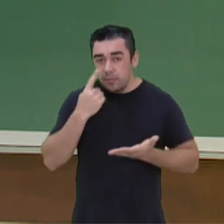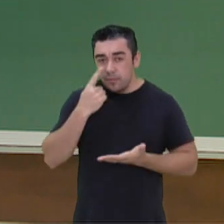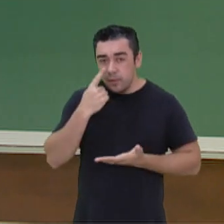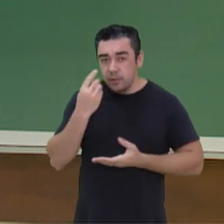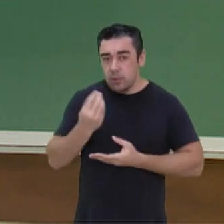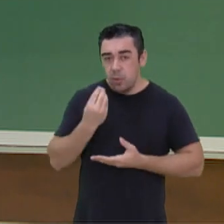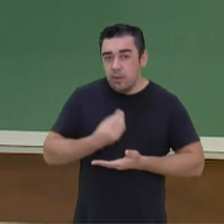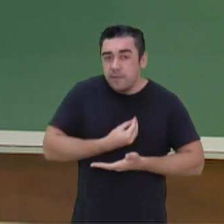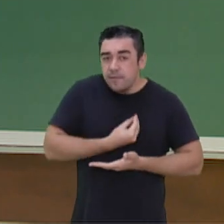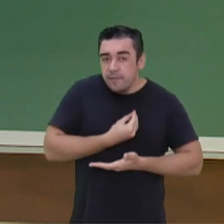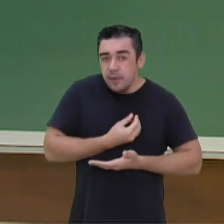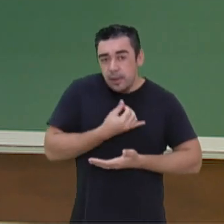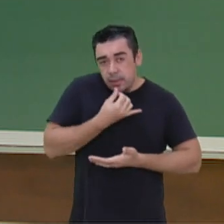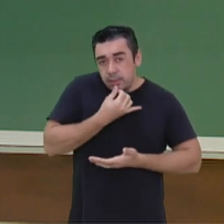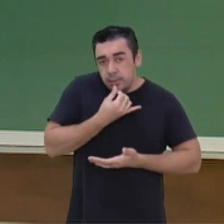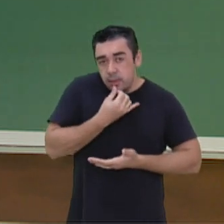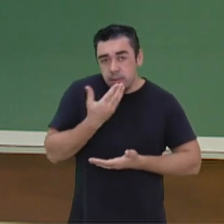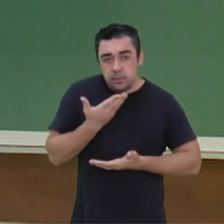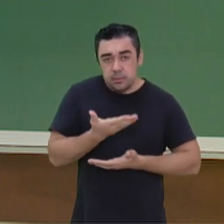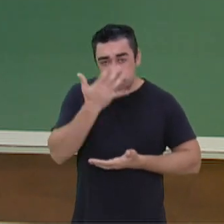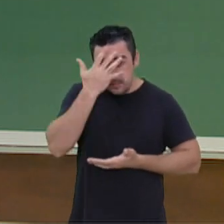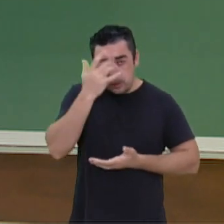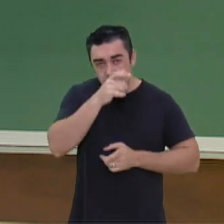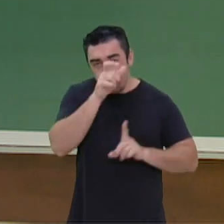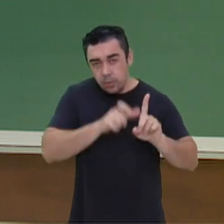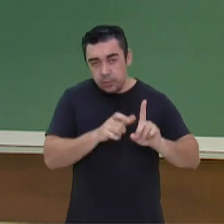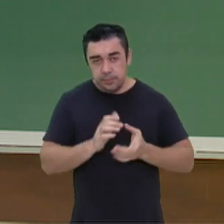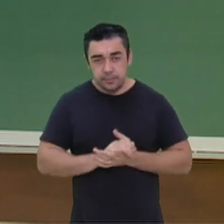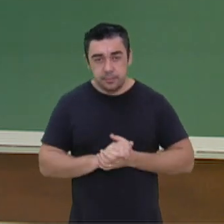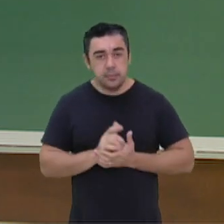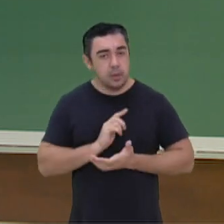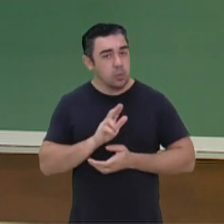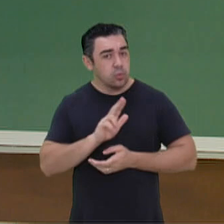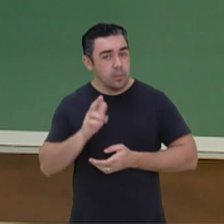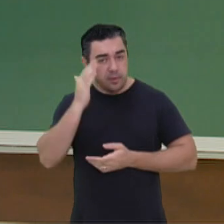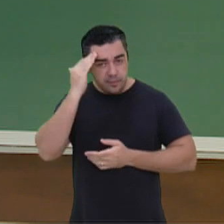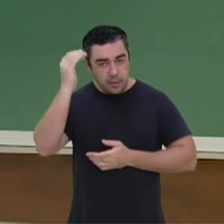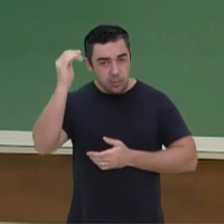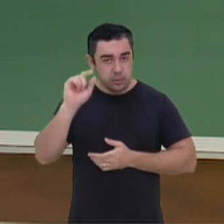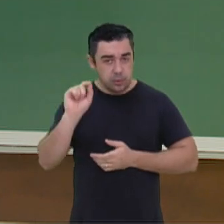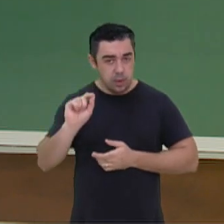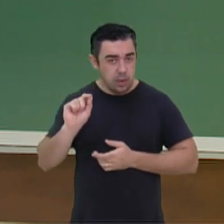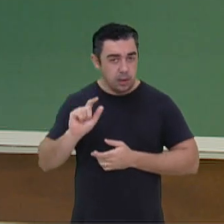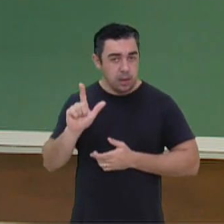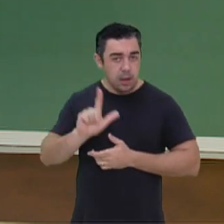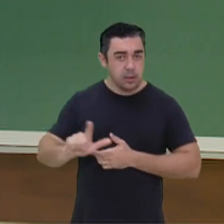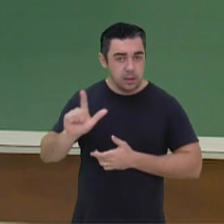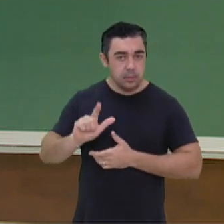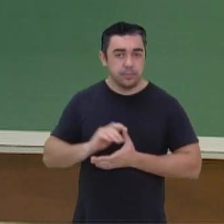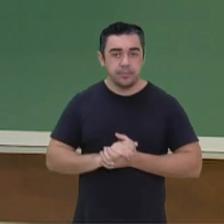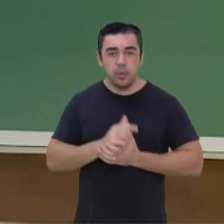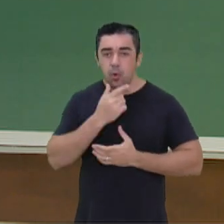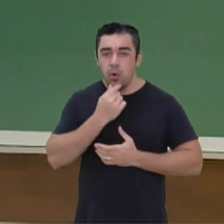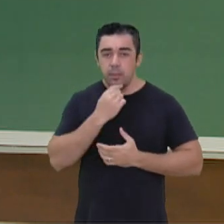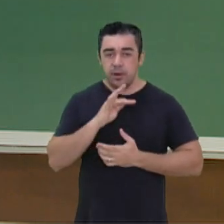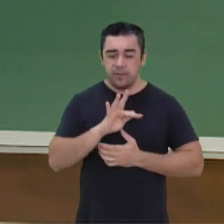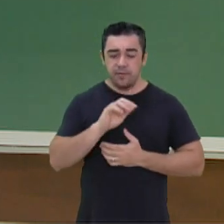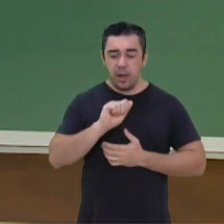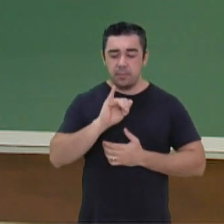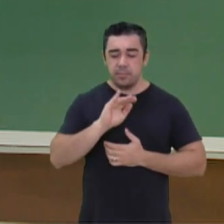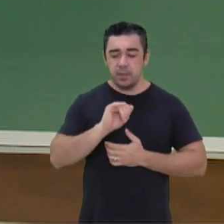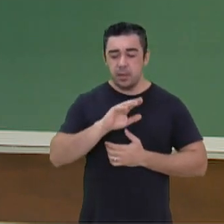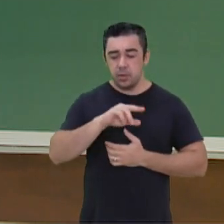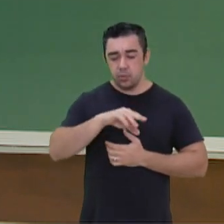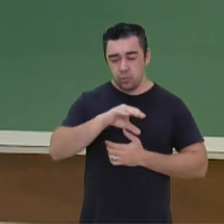vida triste desses camaradas. Temos um grande nome na literatura que é o Fabiano e